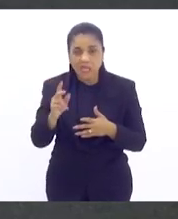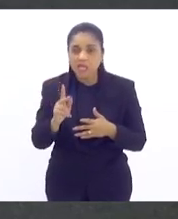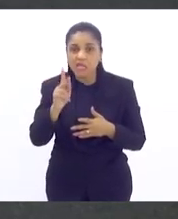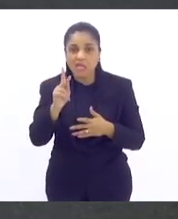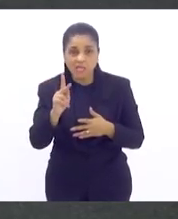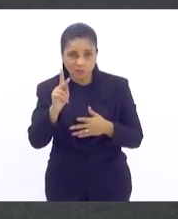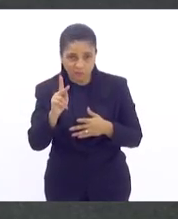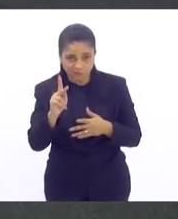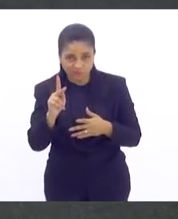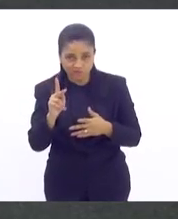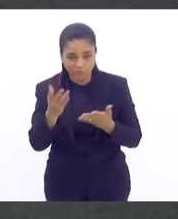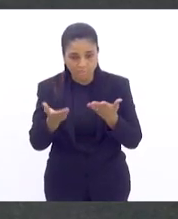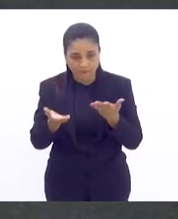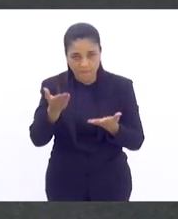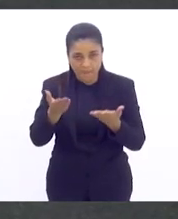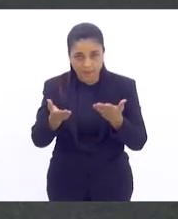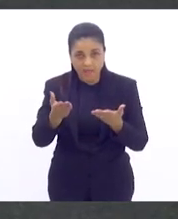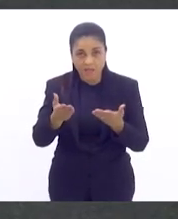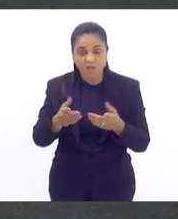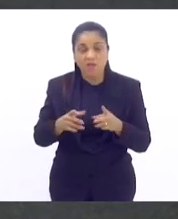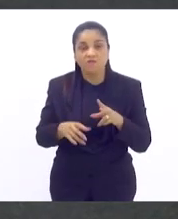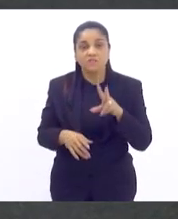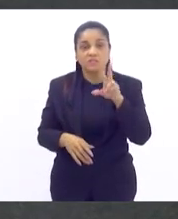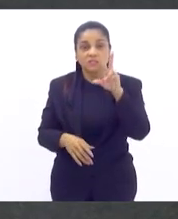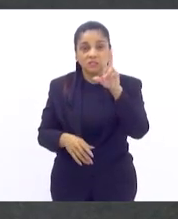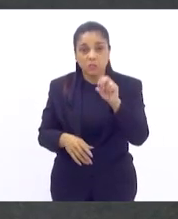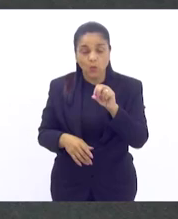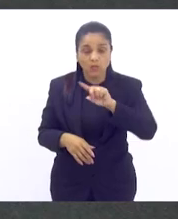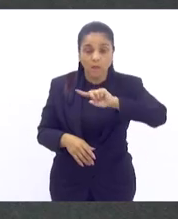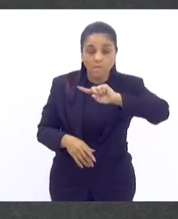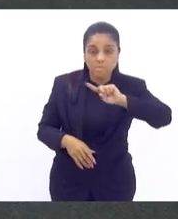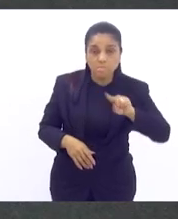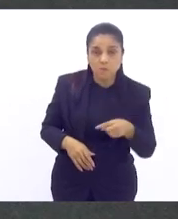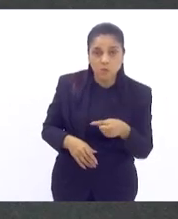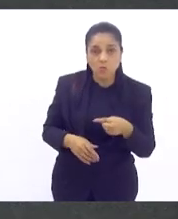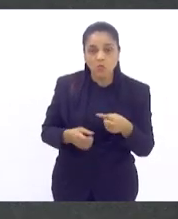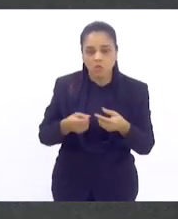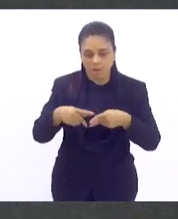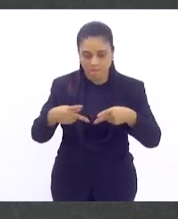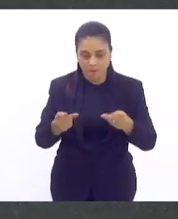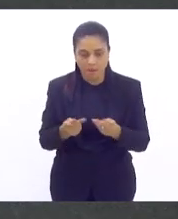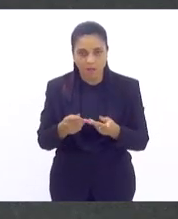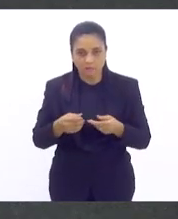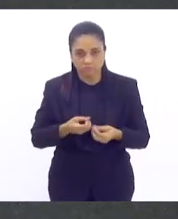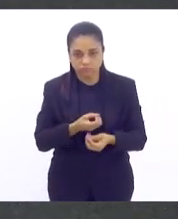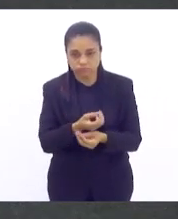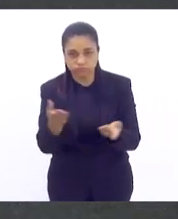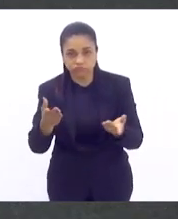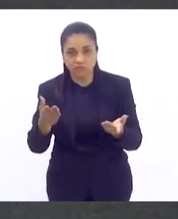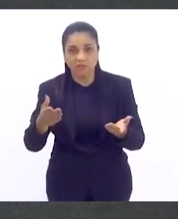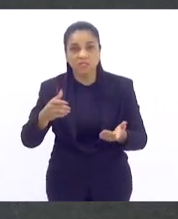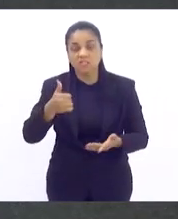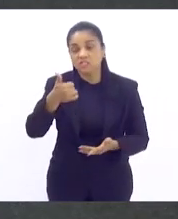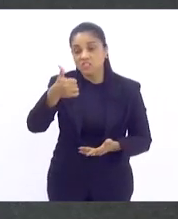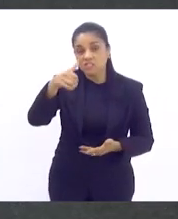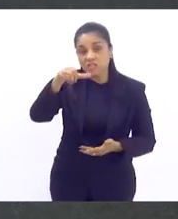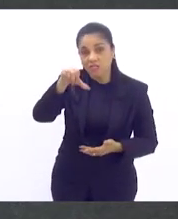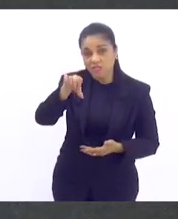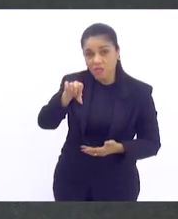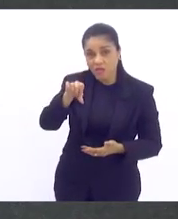50 mil refeições a um real nos restaurantes nos populares. 19 restaurantes populares